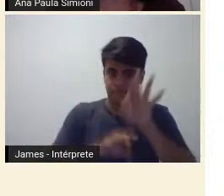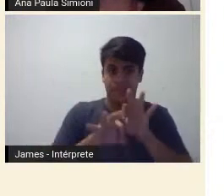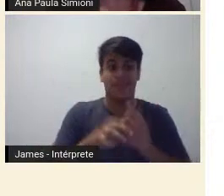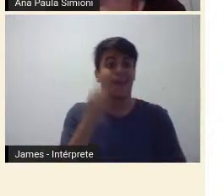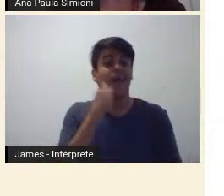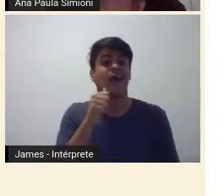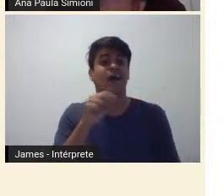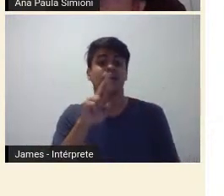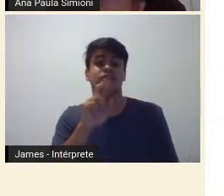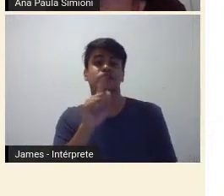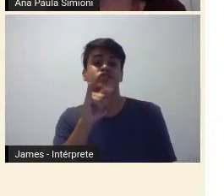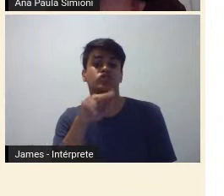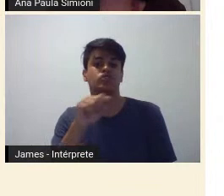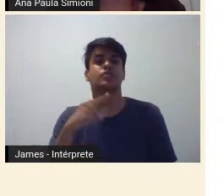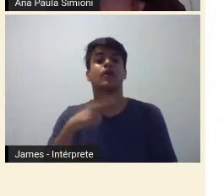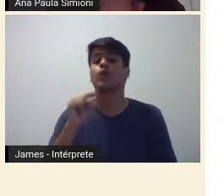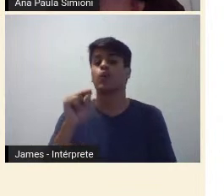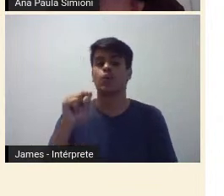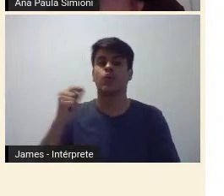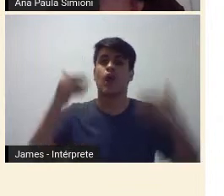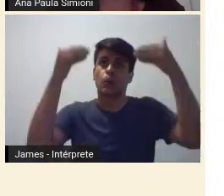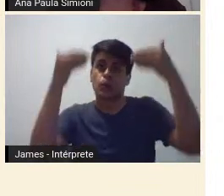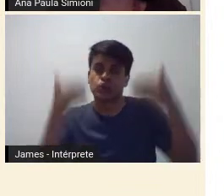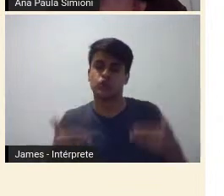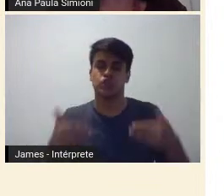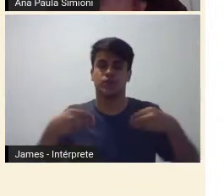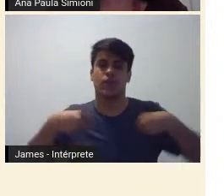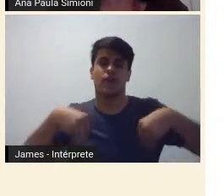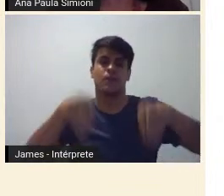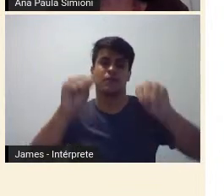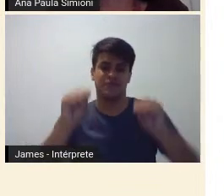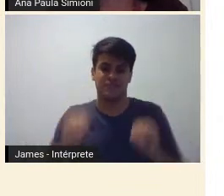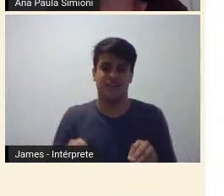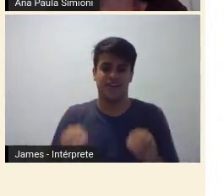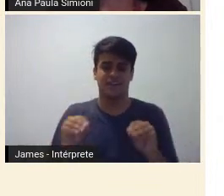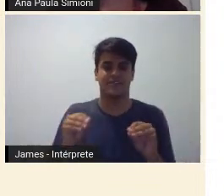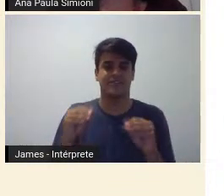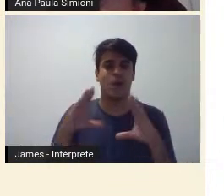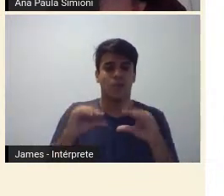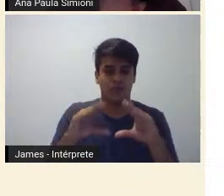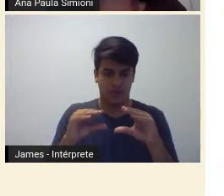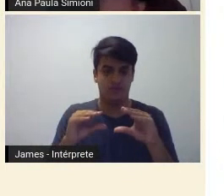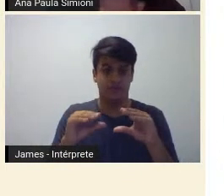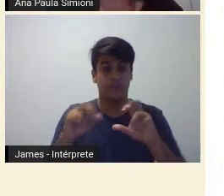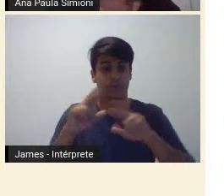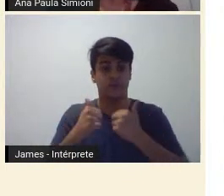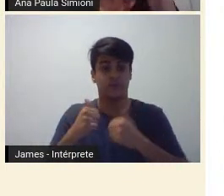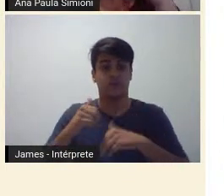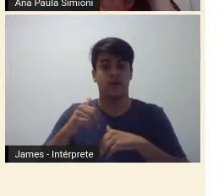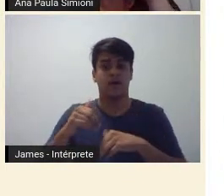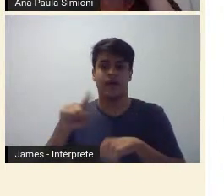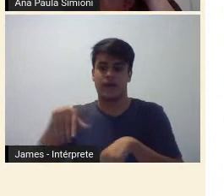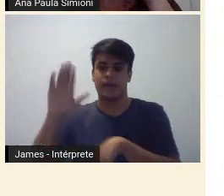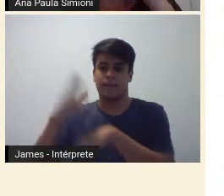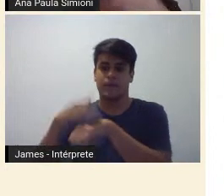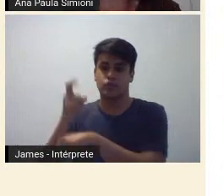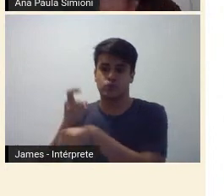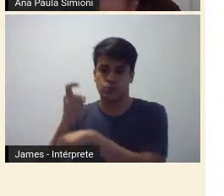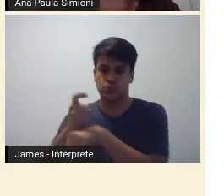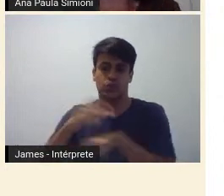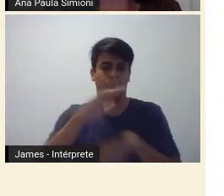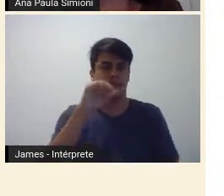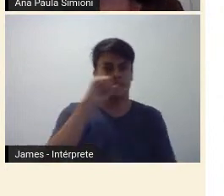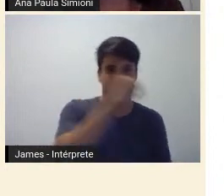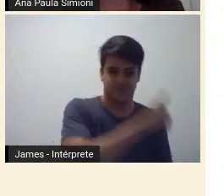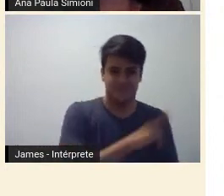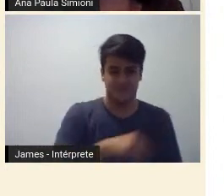almofadas, tapetes e cortinas, então ele, a parte dura, digamos, ela, a parte mole, né. Em breve vai